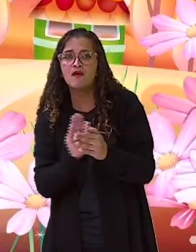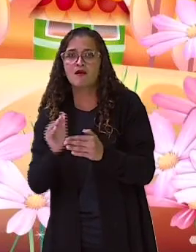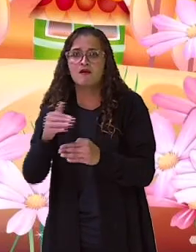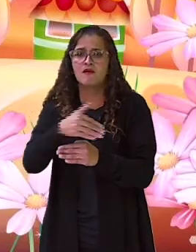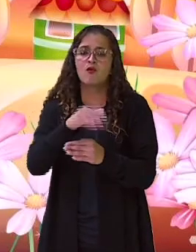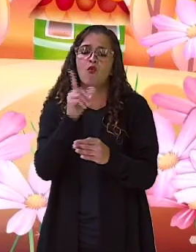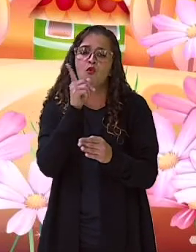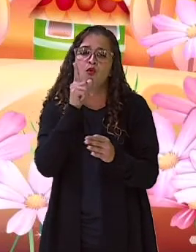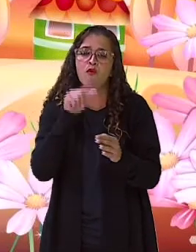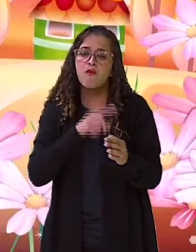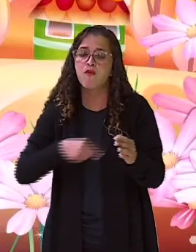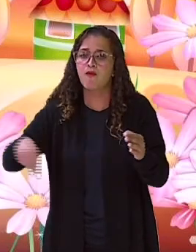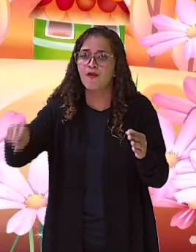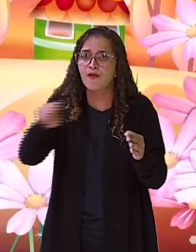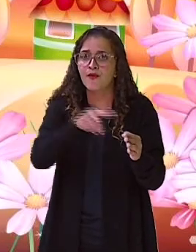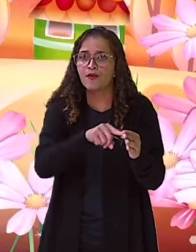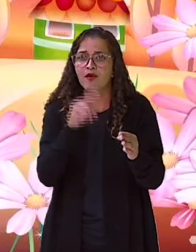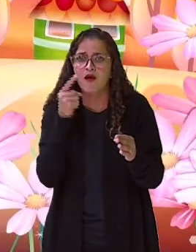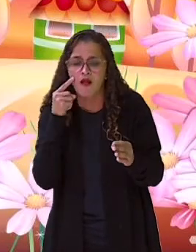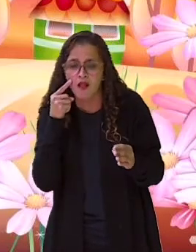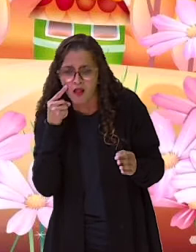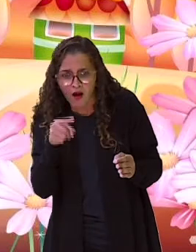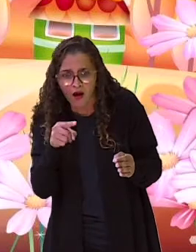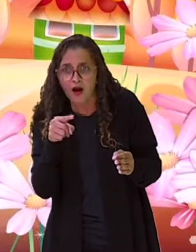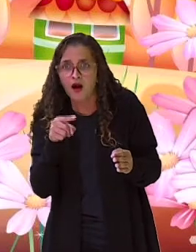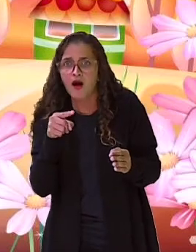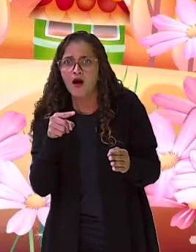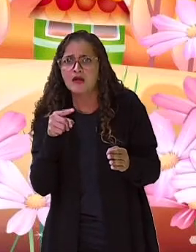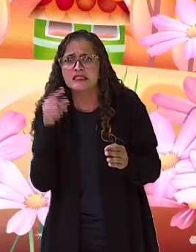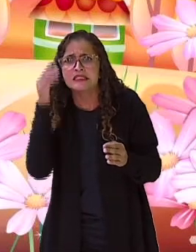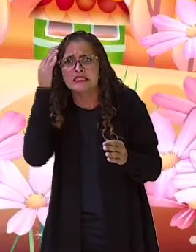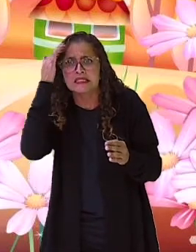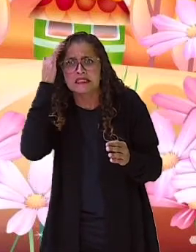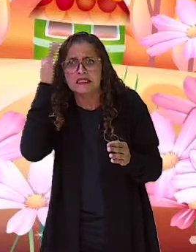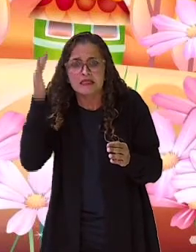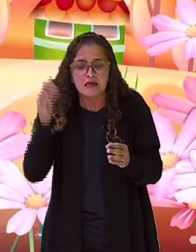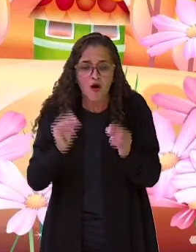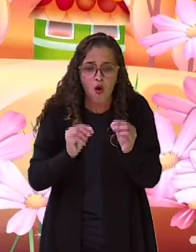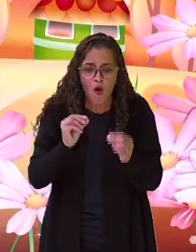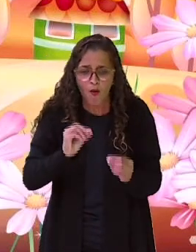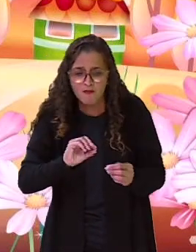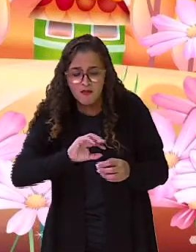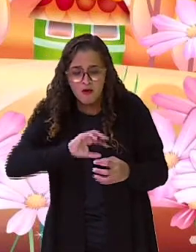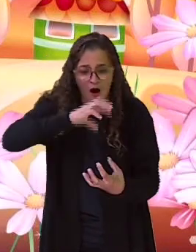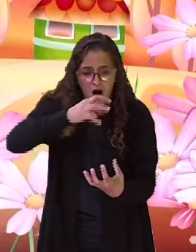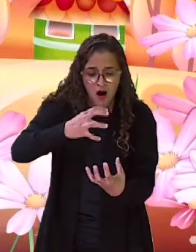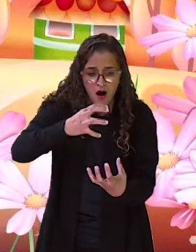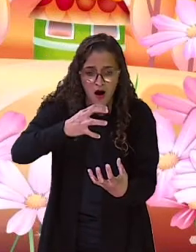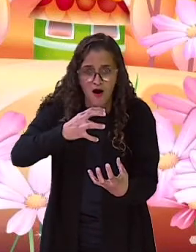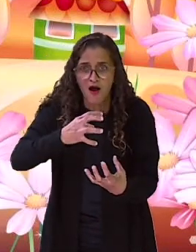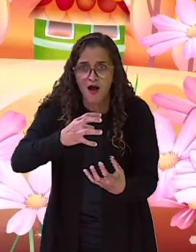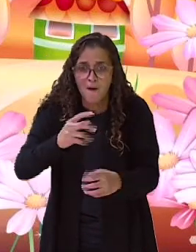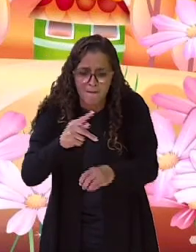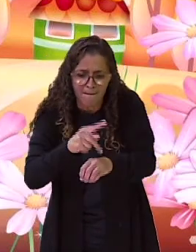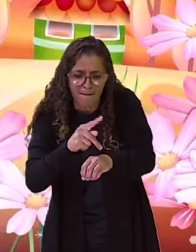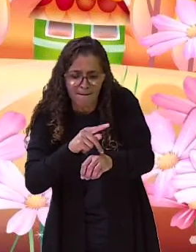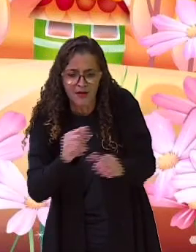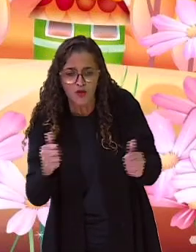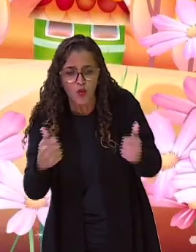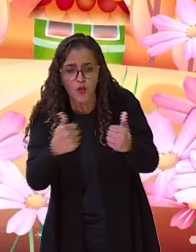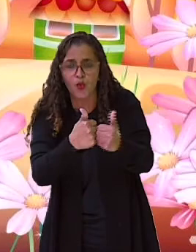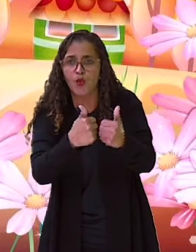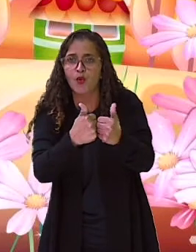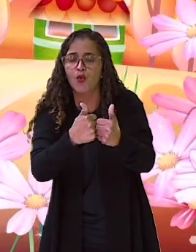do rio, encontrou um saco sujo de lama, preso entre as pedras. Era o saco de moedas de ouro.